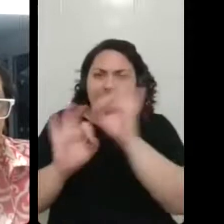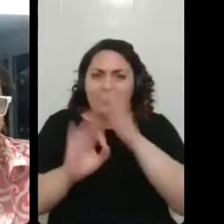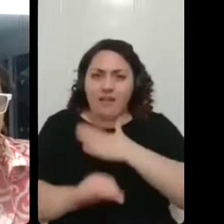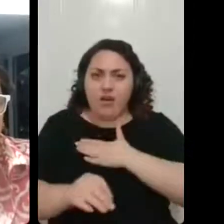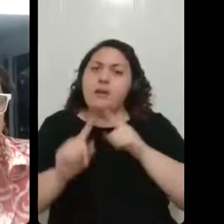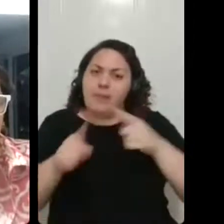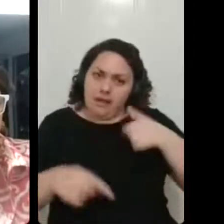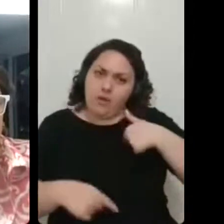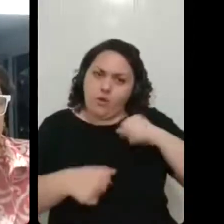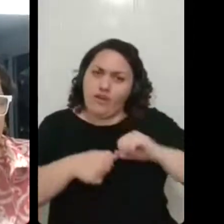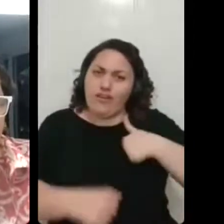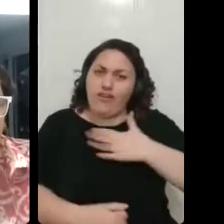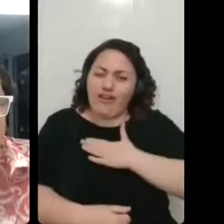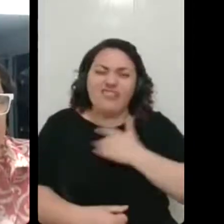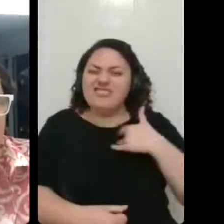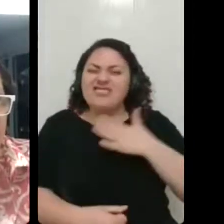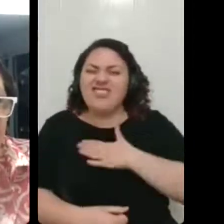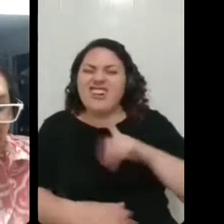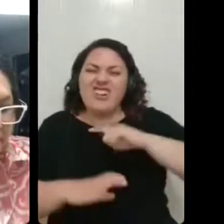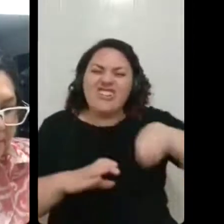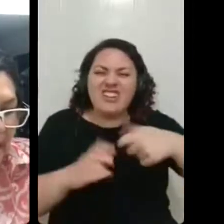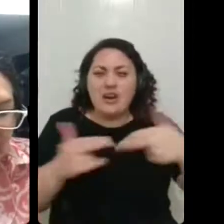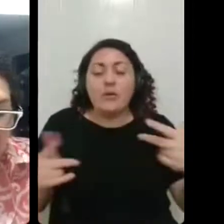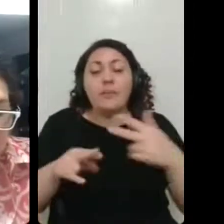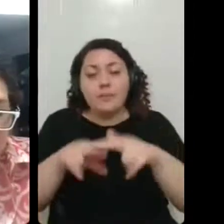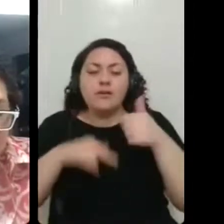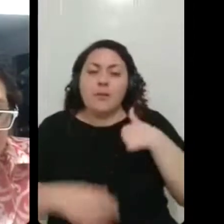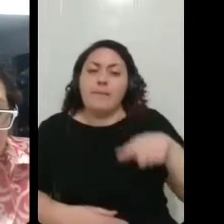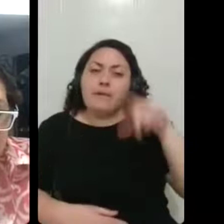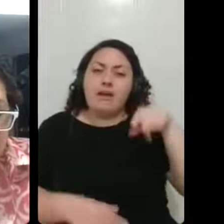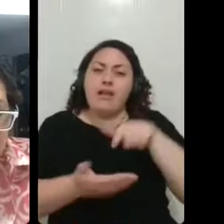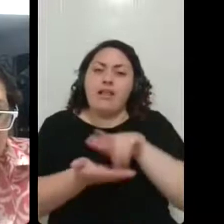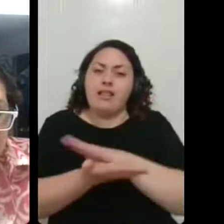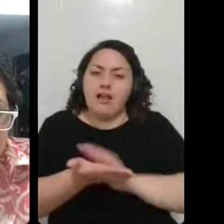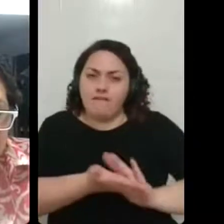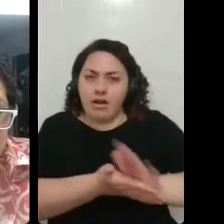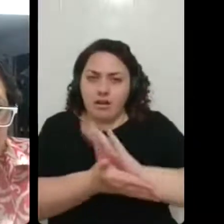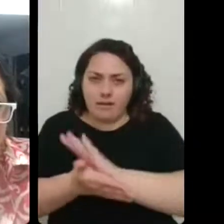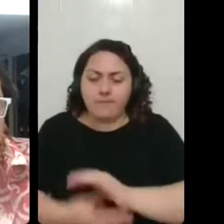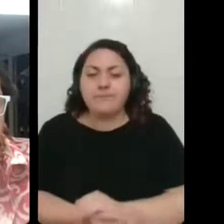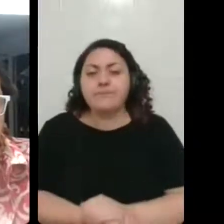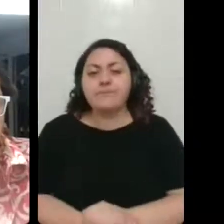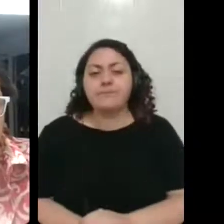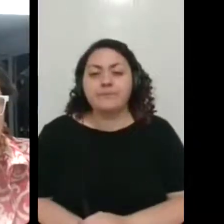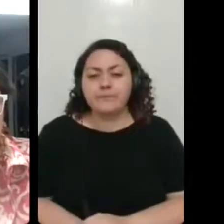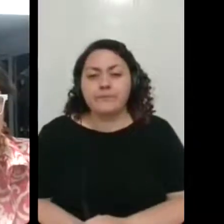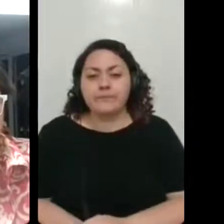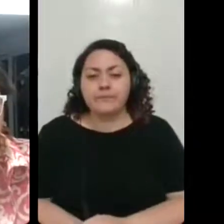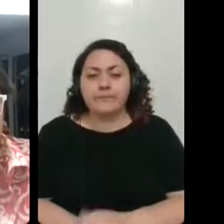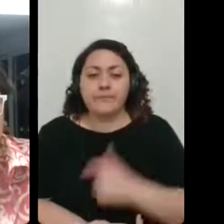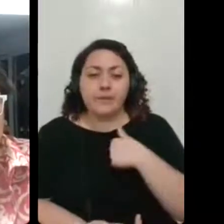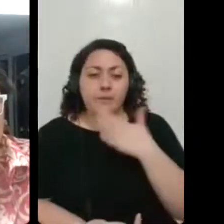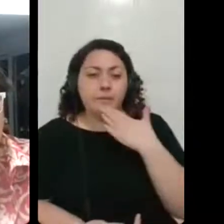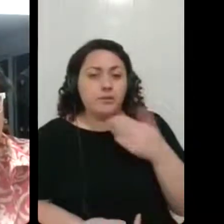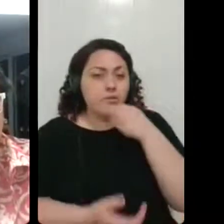não é comigo. Então, a minha tarefa na cozinha é lavar. E aí, eu pedi pro meu marido botar